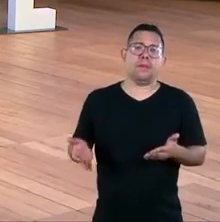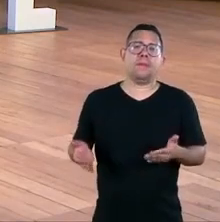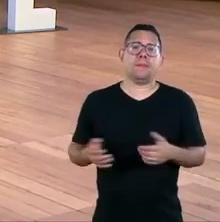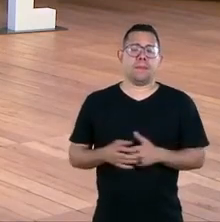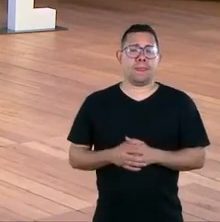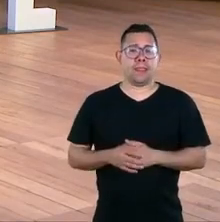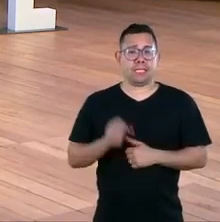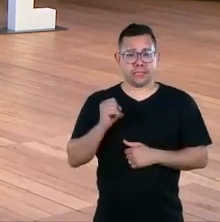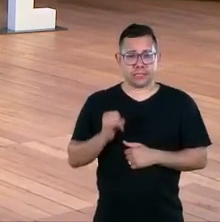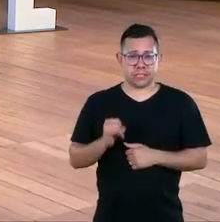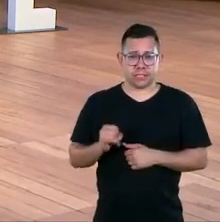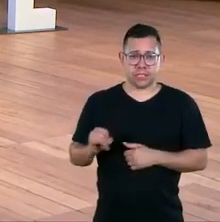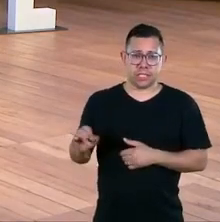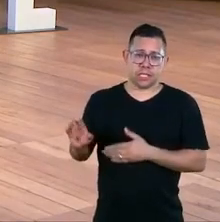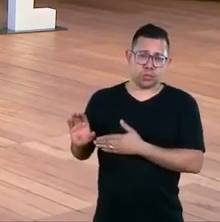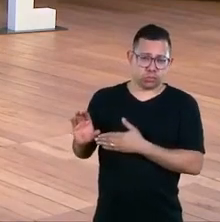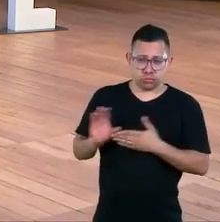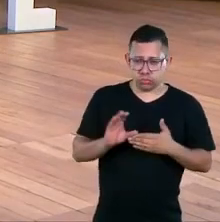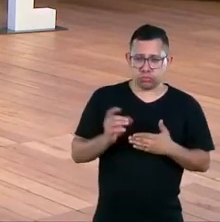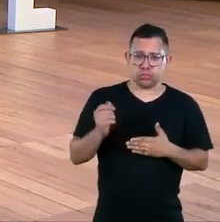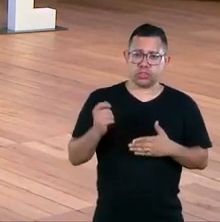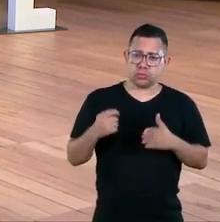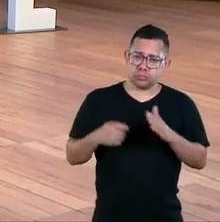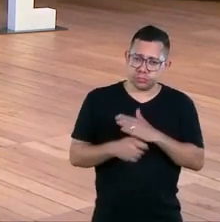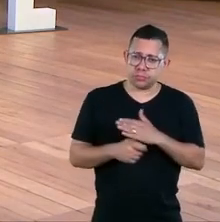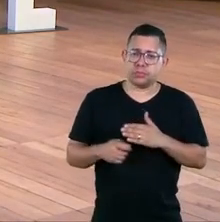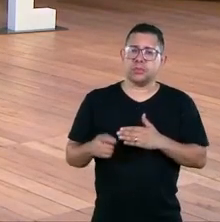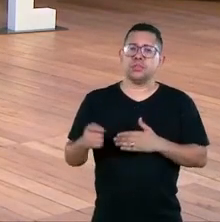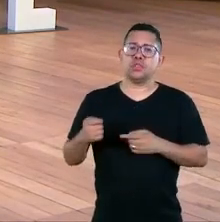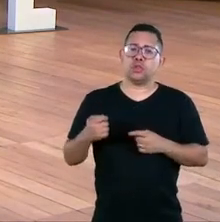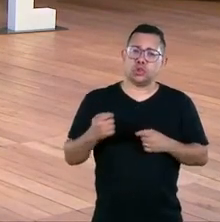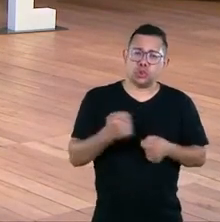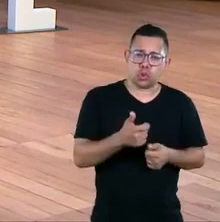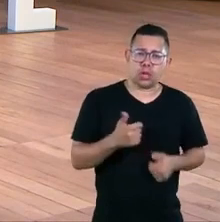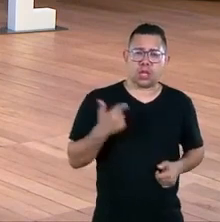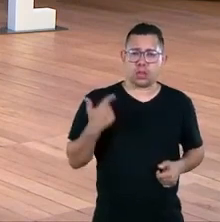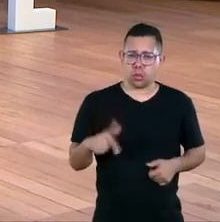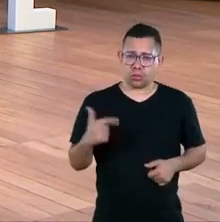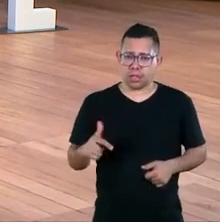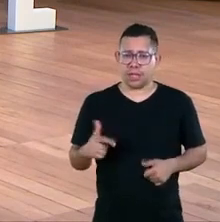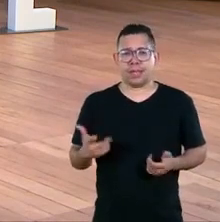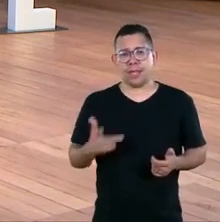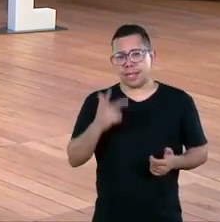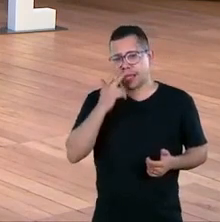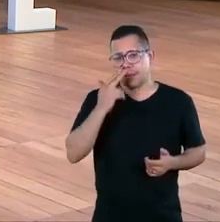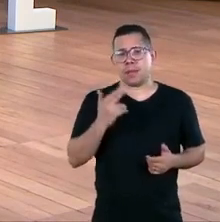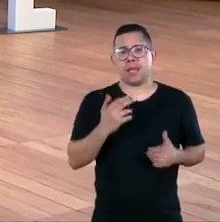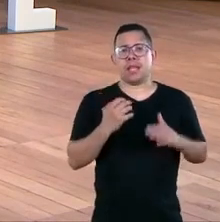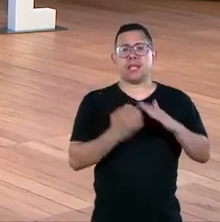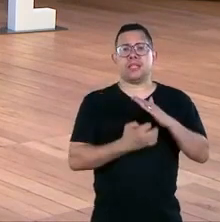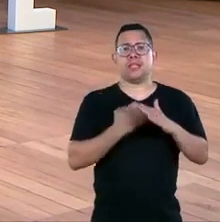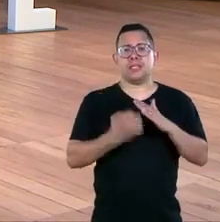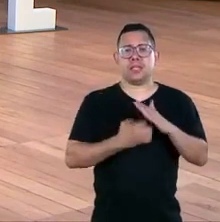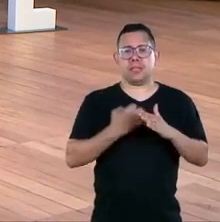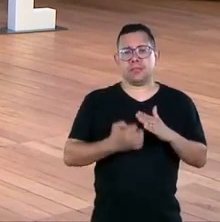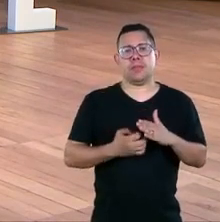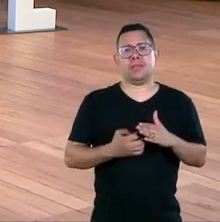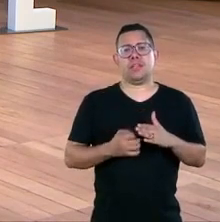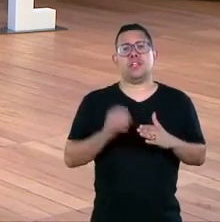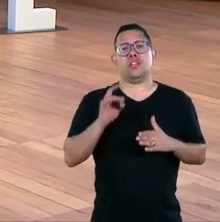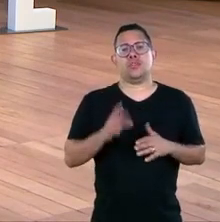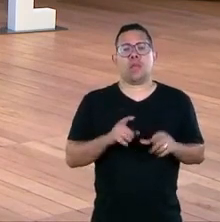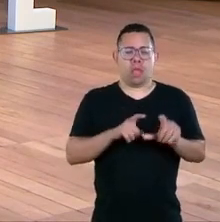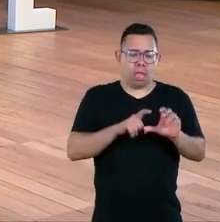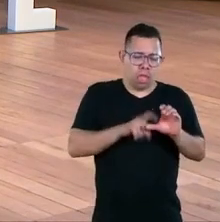do contrário a gente acaba virando uma empresa ou virando uma entidade ligada a um governo e aí você perde a sua independência você não